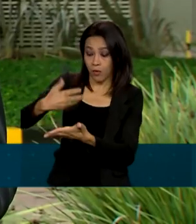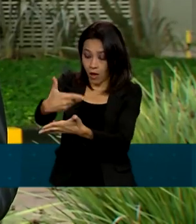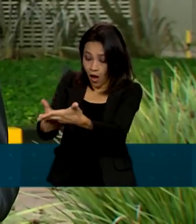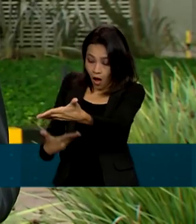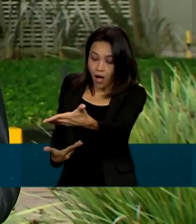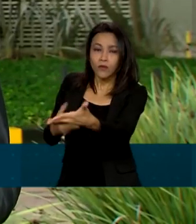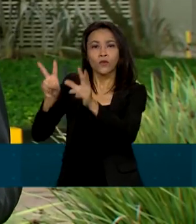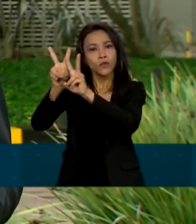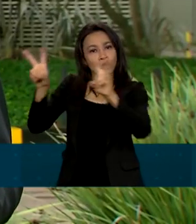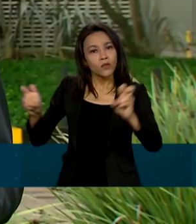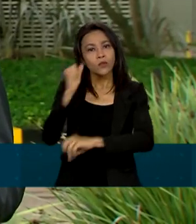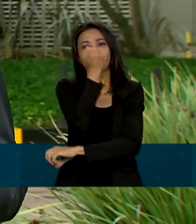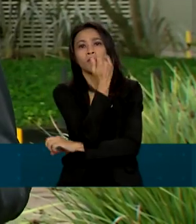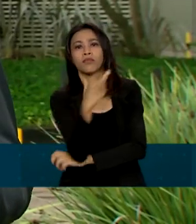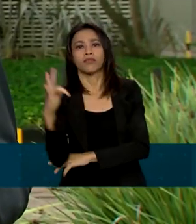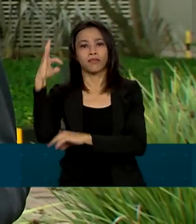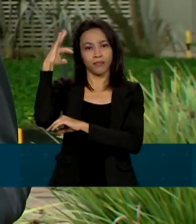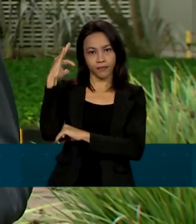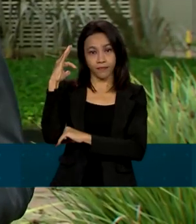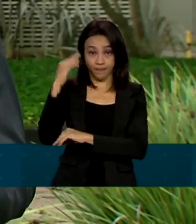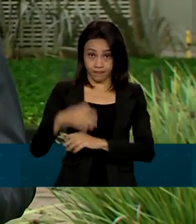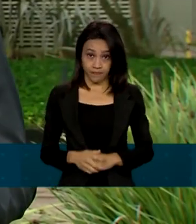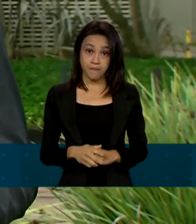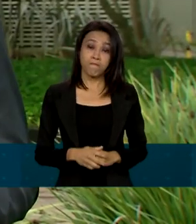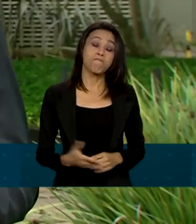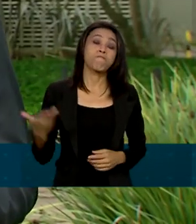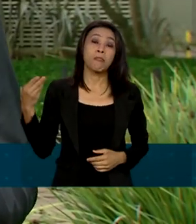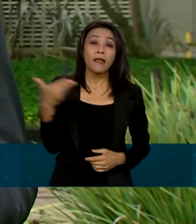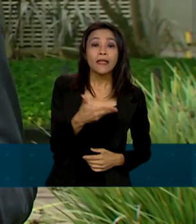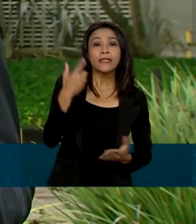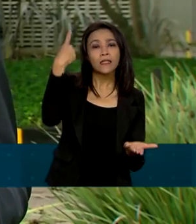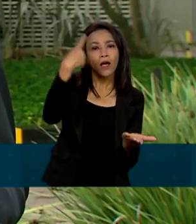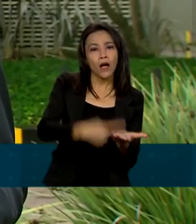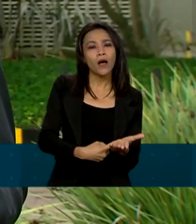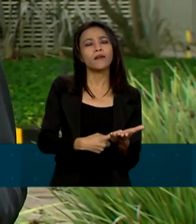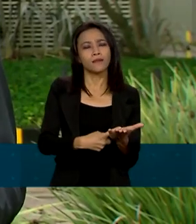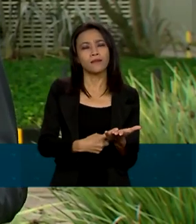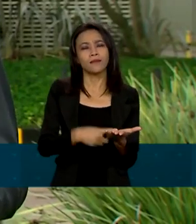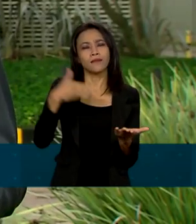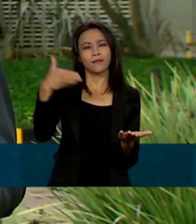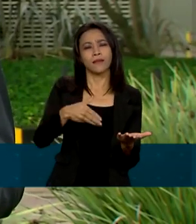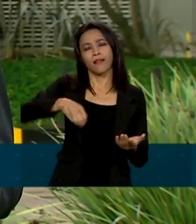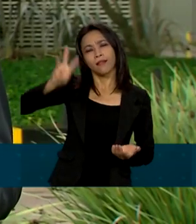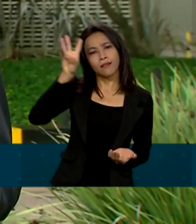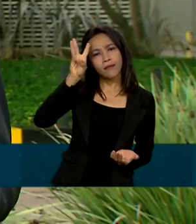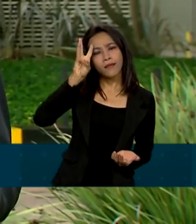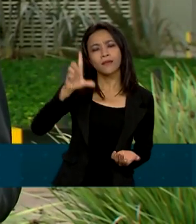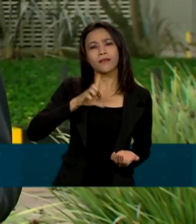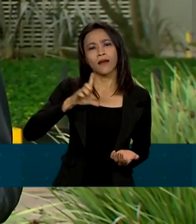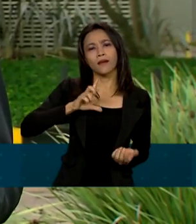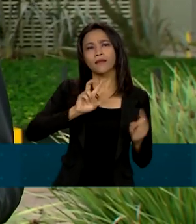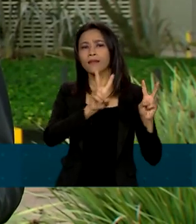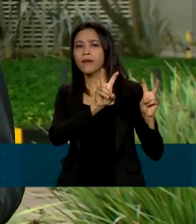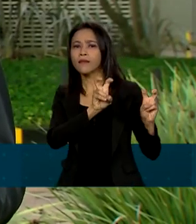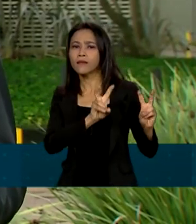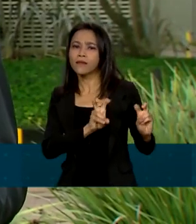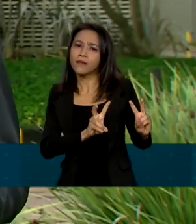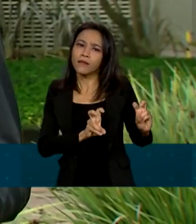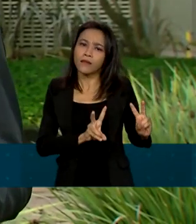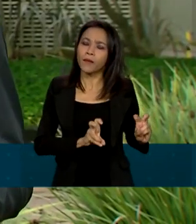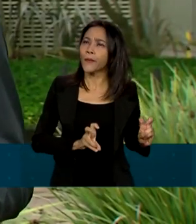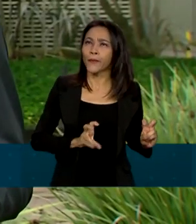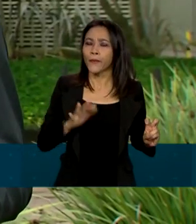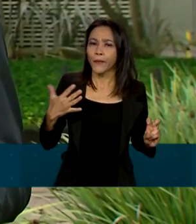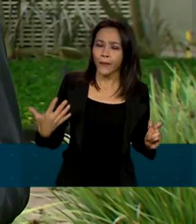ambiente. No painel de lançamento da Agenda Brasil Mais Sustentável, nesta terça-feira, estão previstos temas, discussão de temas